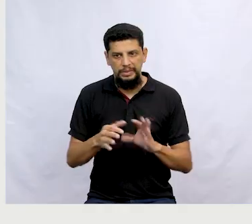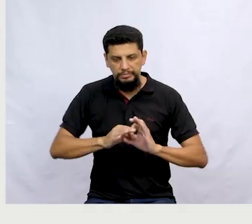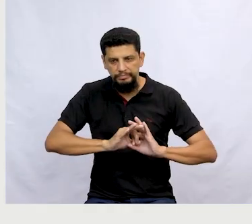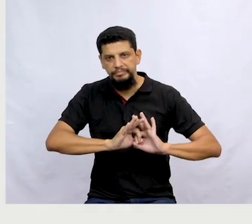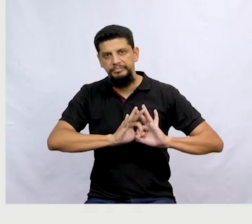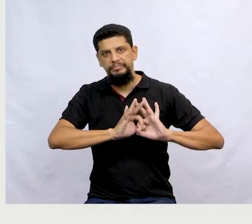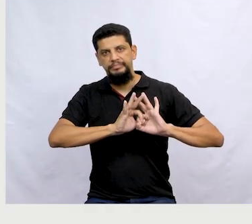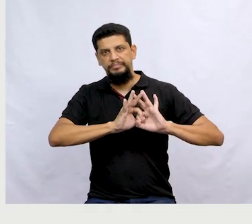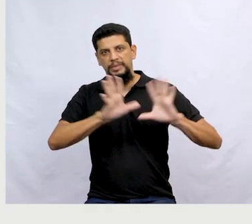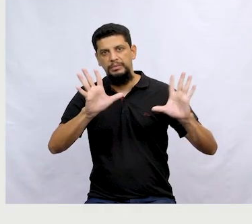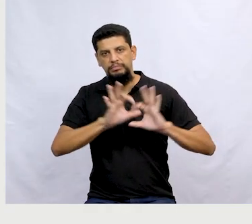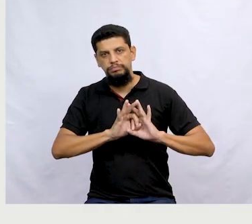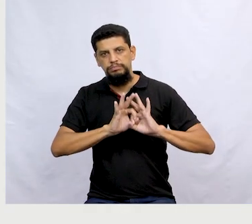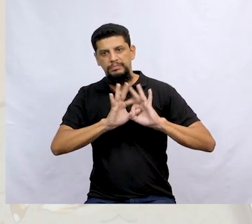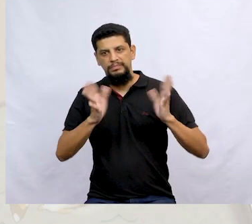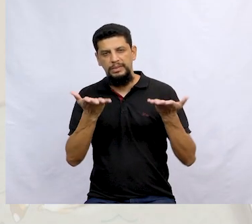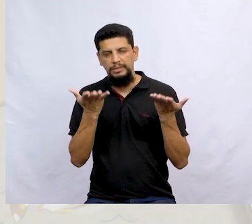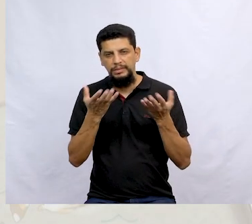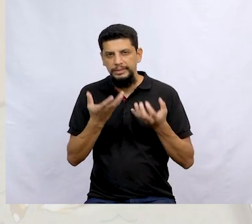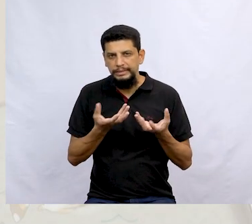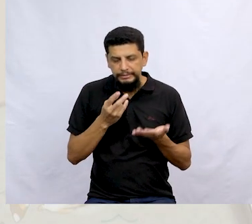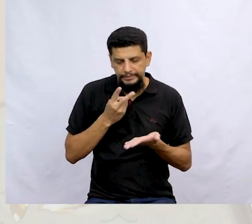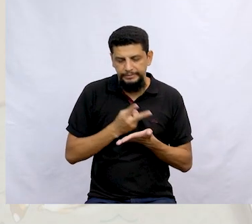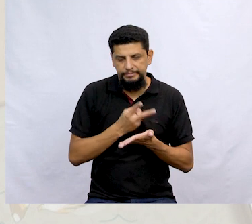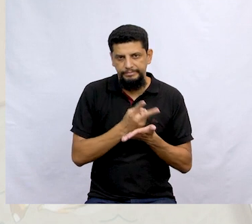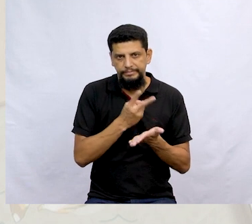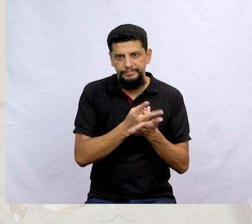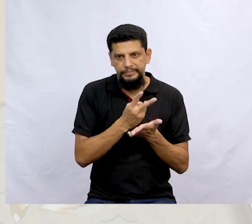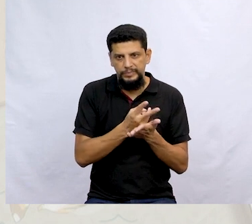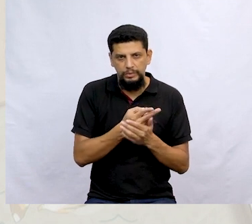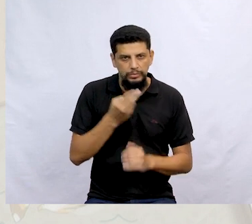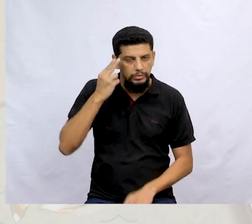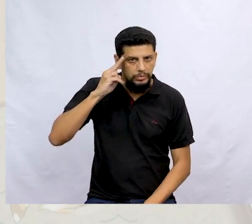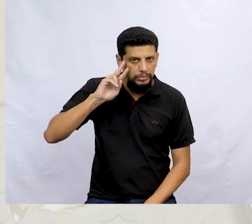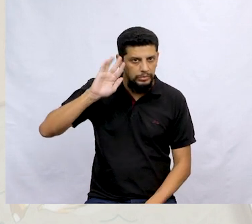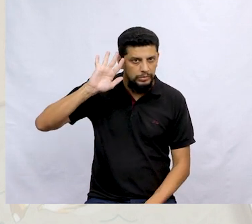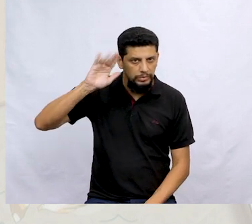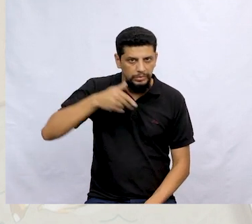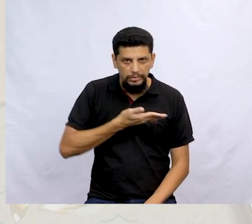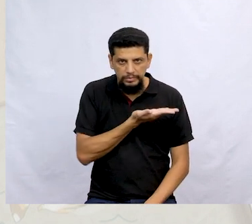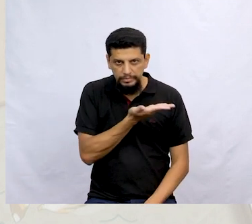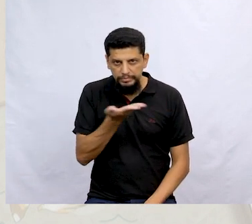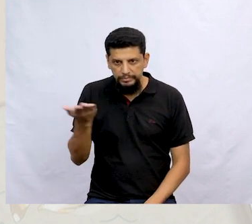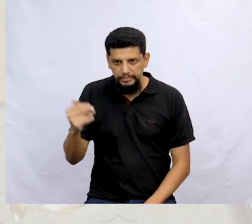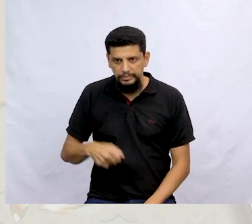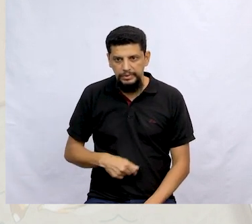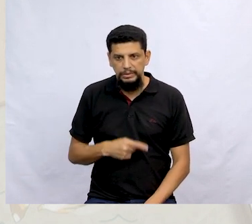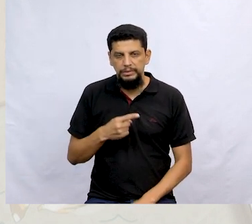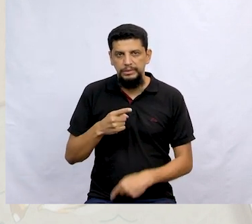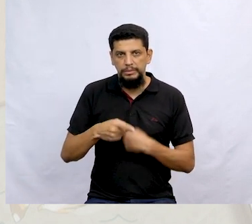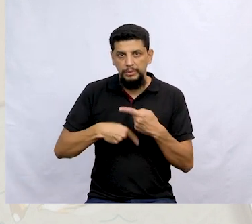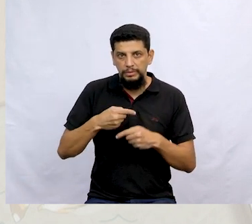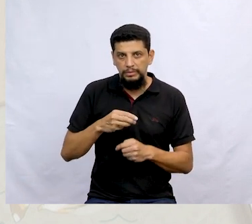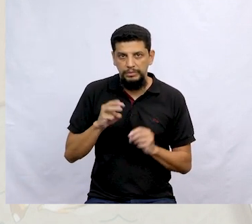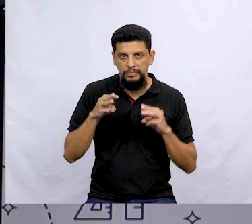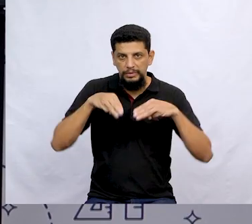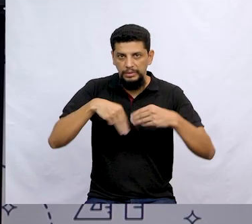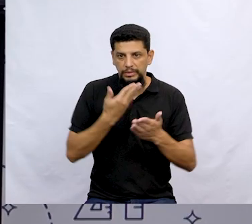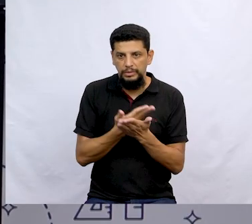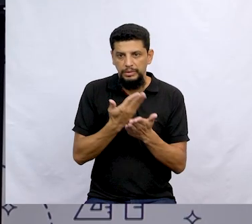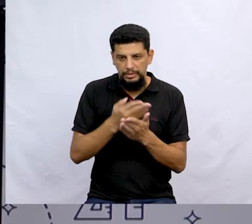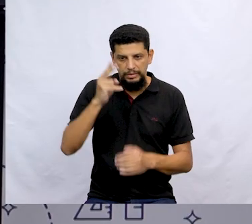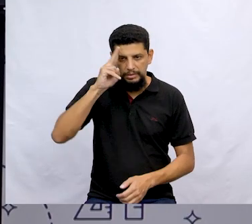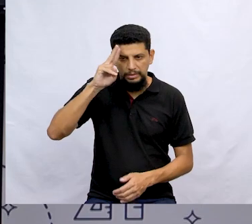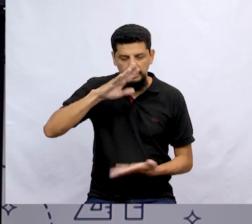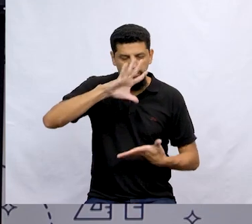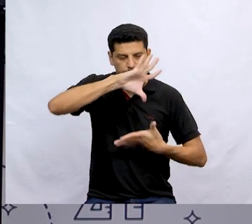libertos. Agora eu quero que vocês continuem seguindo os sonhos de vocês. Tá bom? E para finalizar nossa aula, lembra que eu falei do